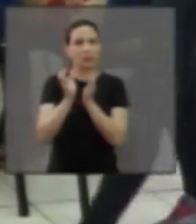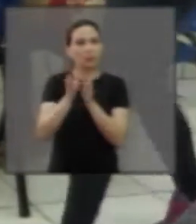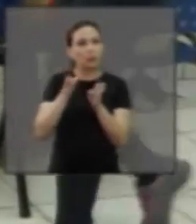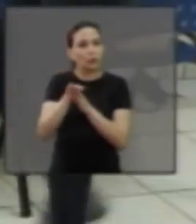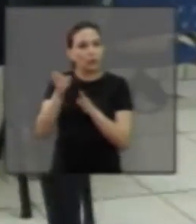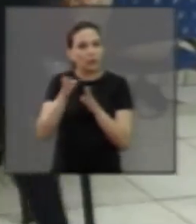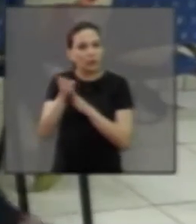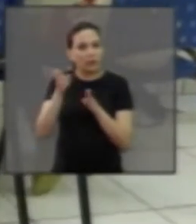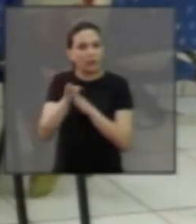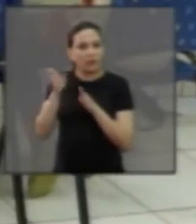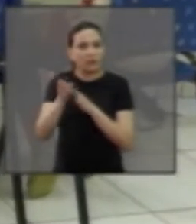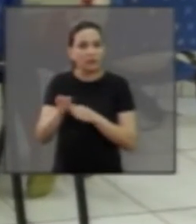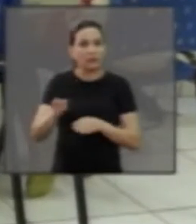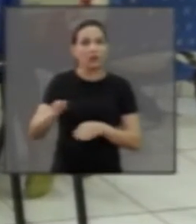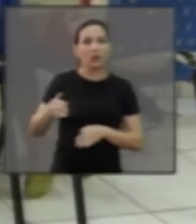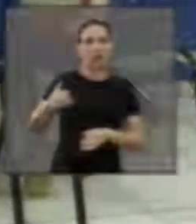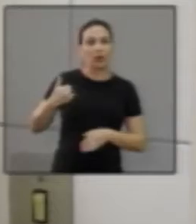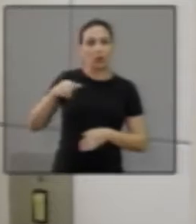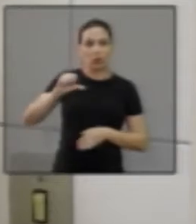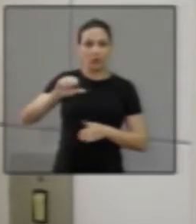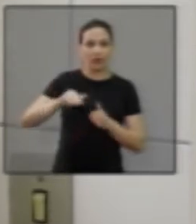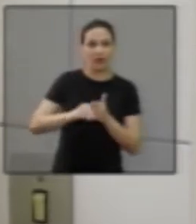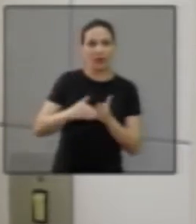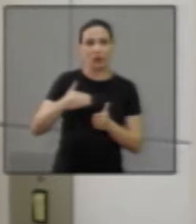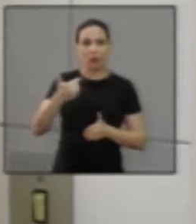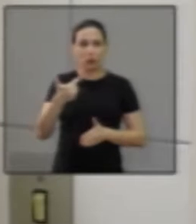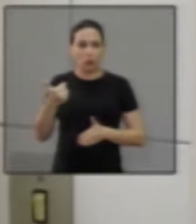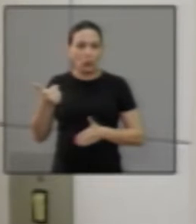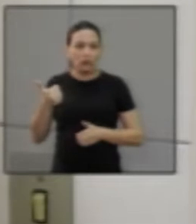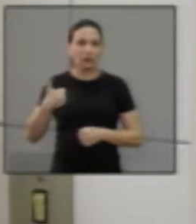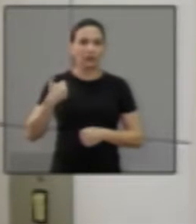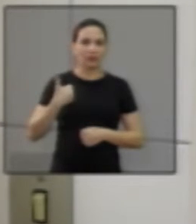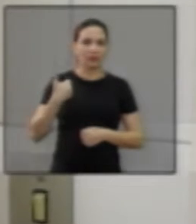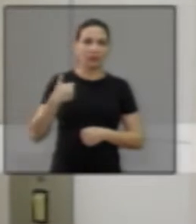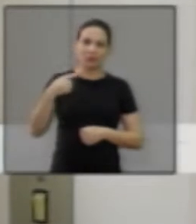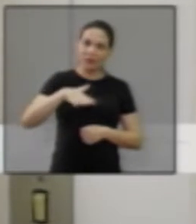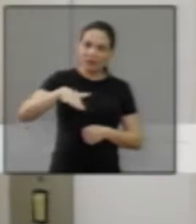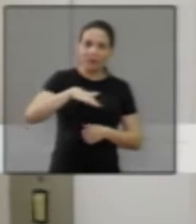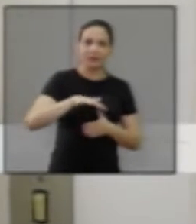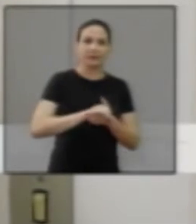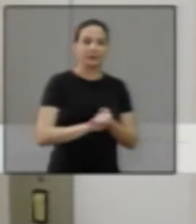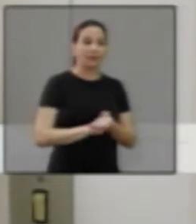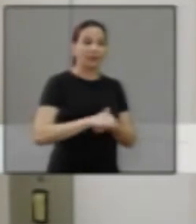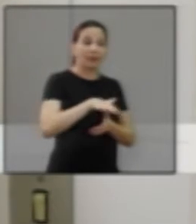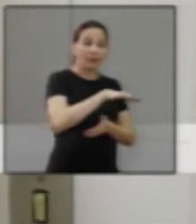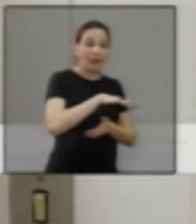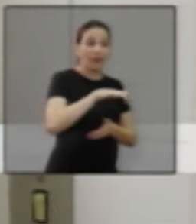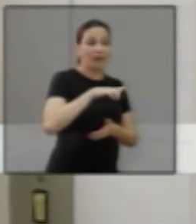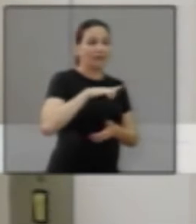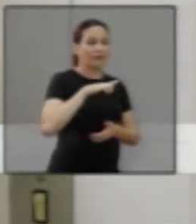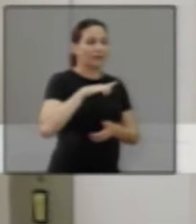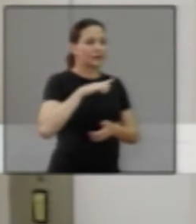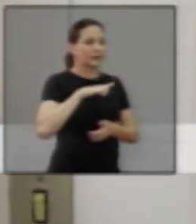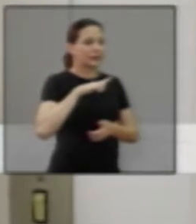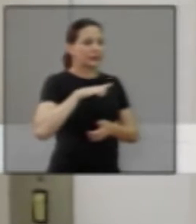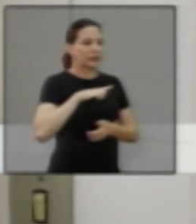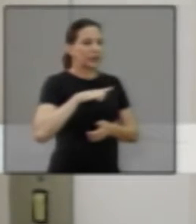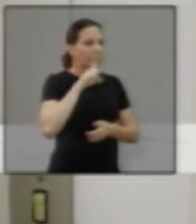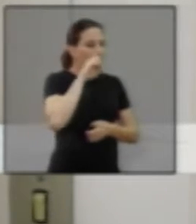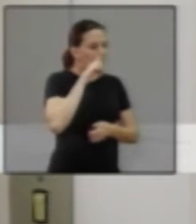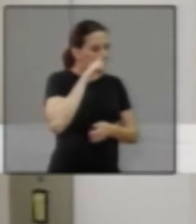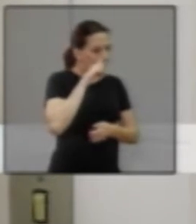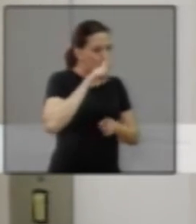entre 9 e 12 anos, moradoras da região. É uma área de bastante vulnerabilidade, a gente tem muita gestante